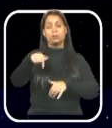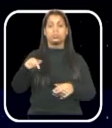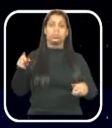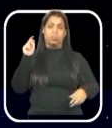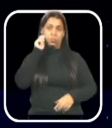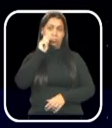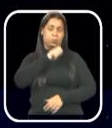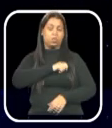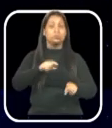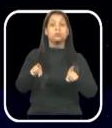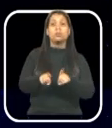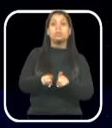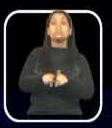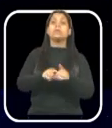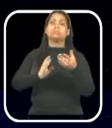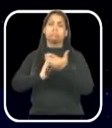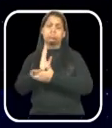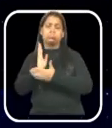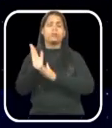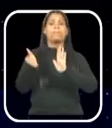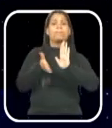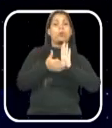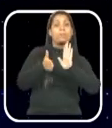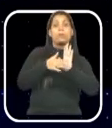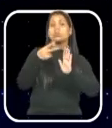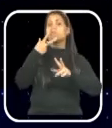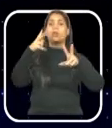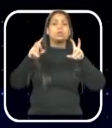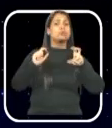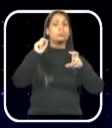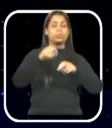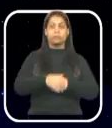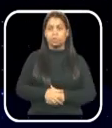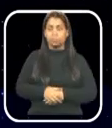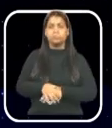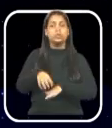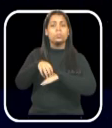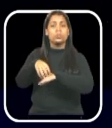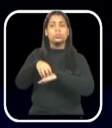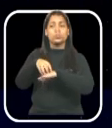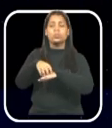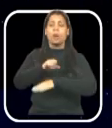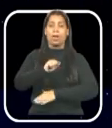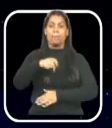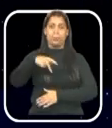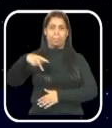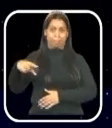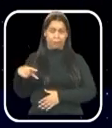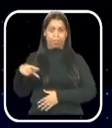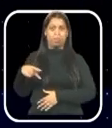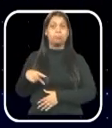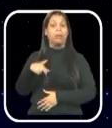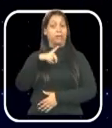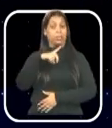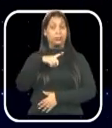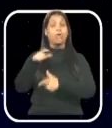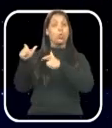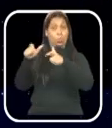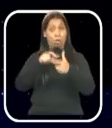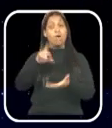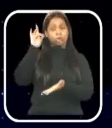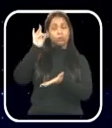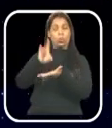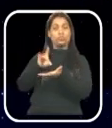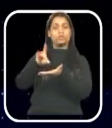urbano. Foram aprovados ainda a proposta que diz respeito aos serviços de transporte por aplicativo em Rio Preto para que haja pontos